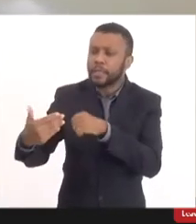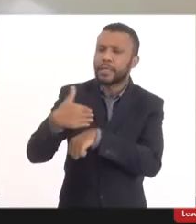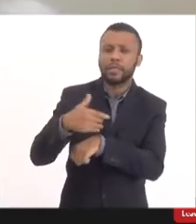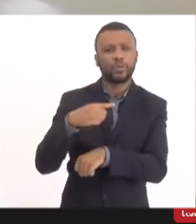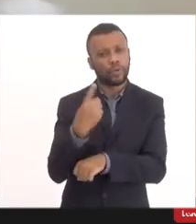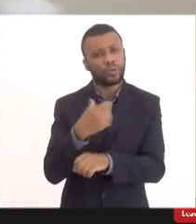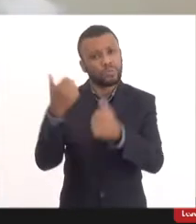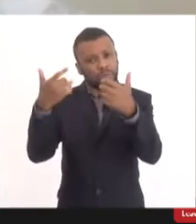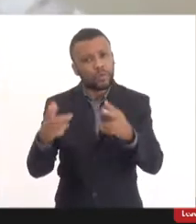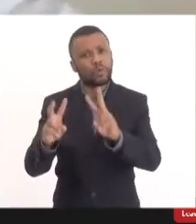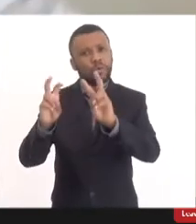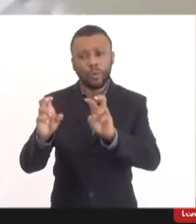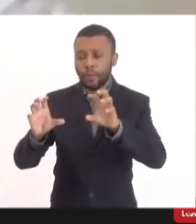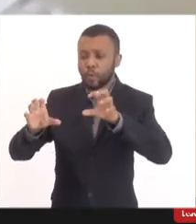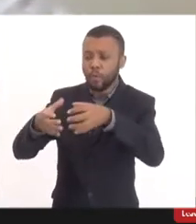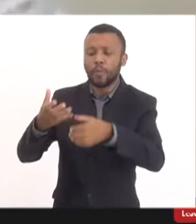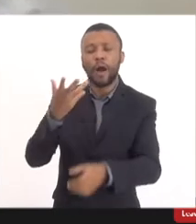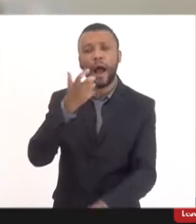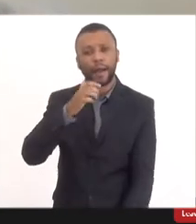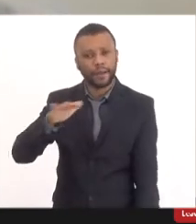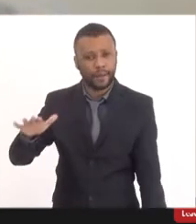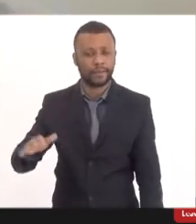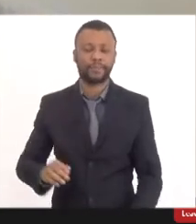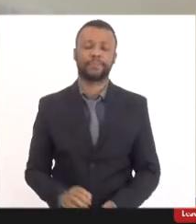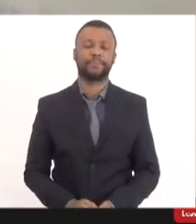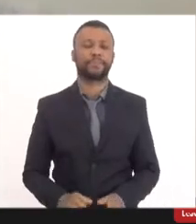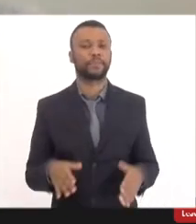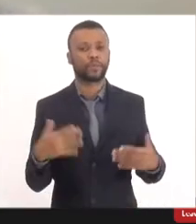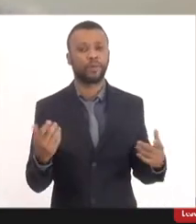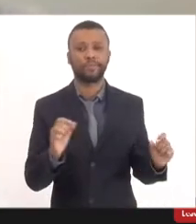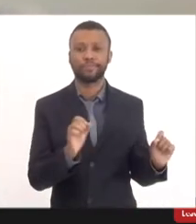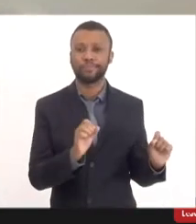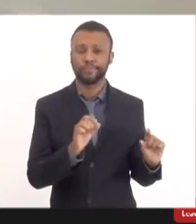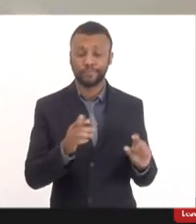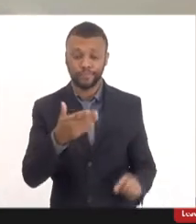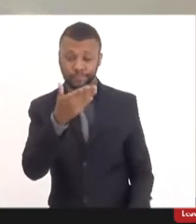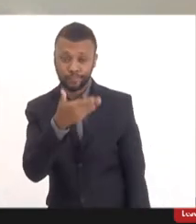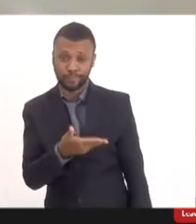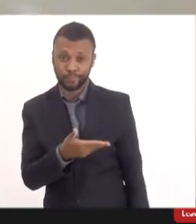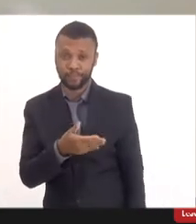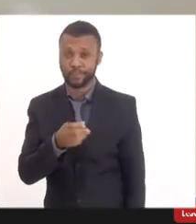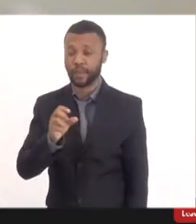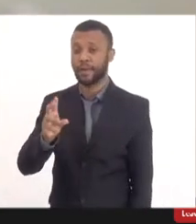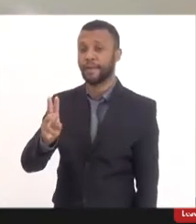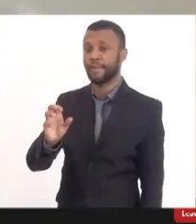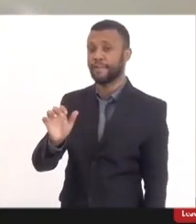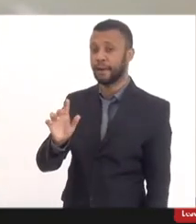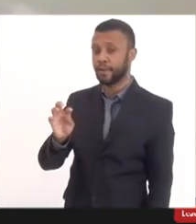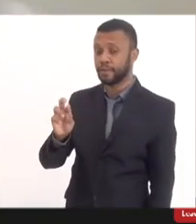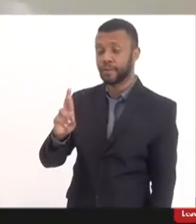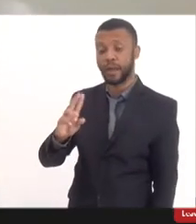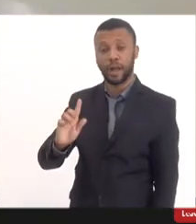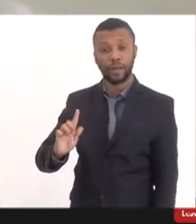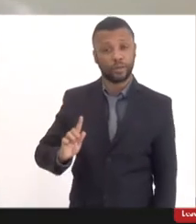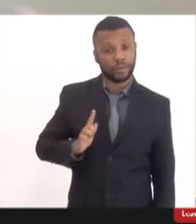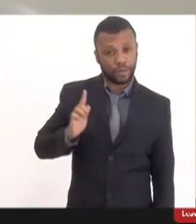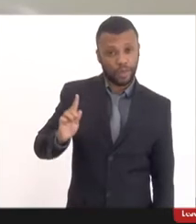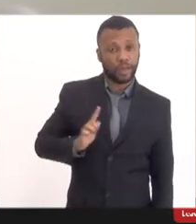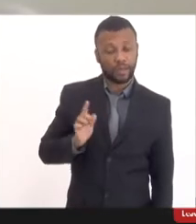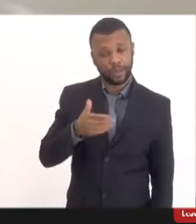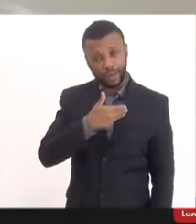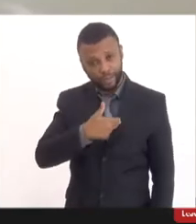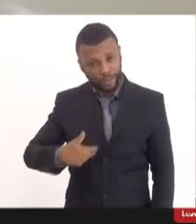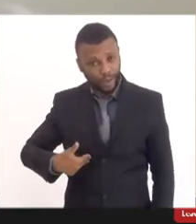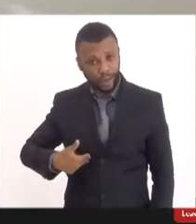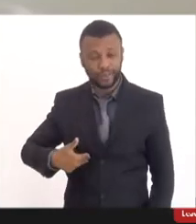crianças. Então, o Walter vai falar. O Walter é o nosso gerente de imunizações aqui do Estado, participa de